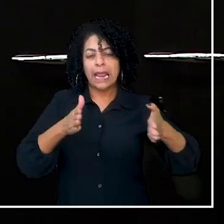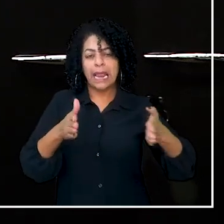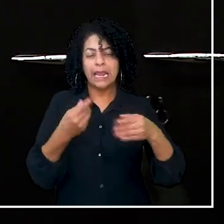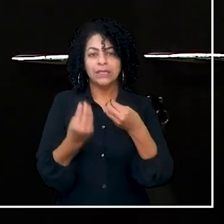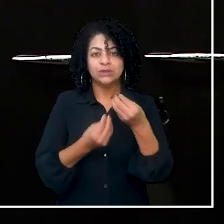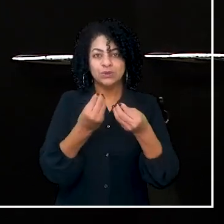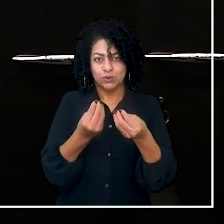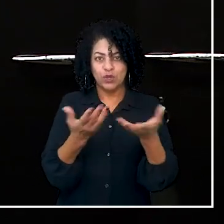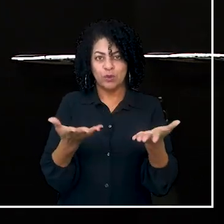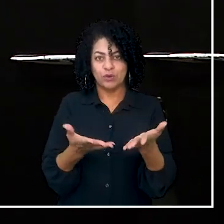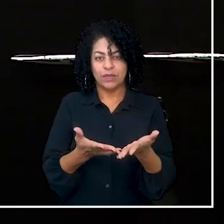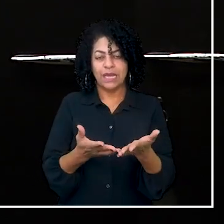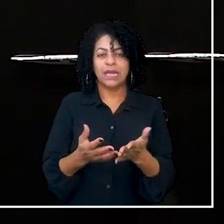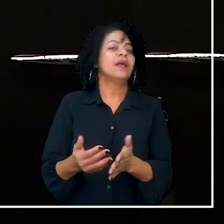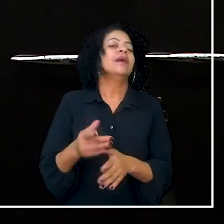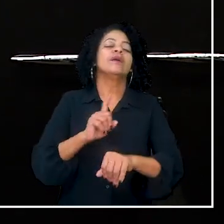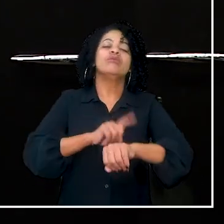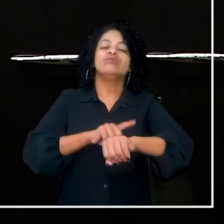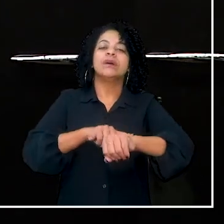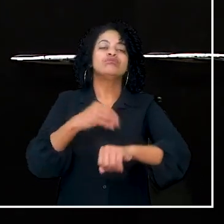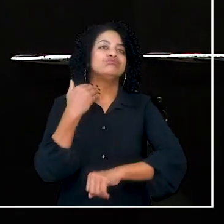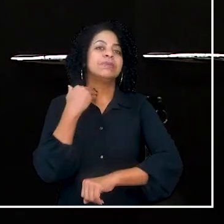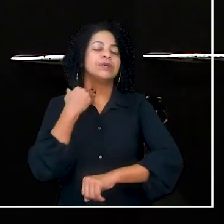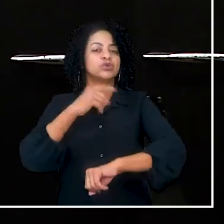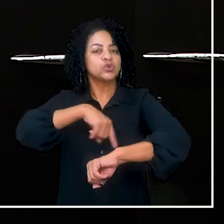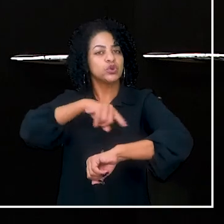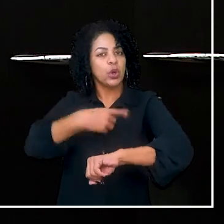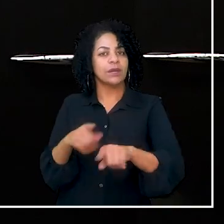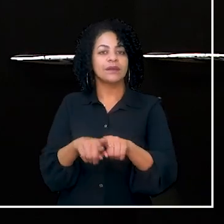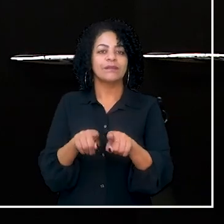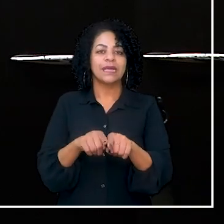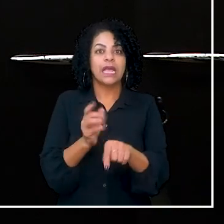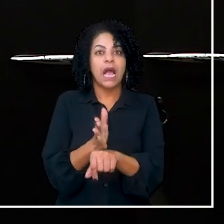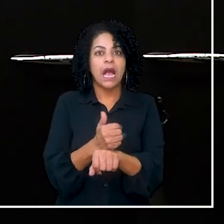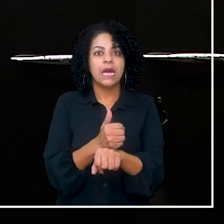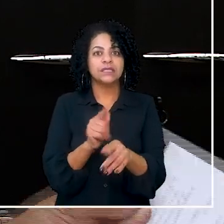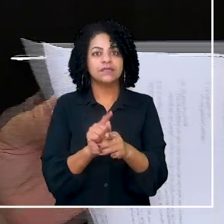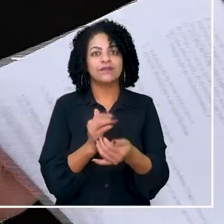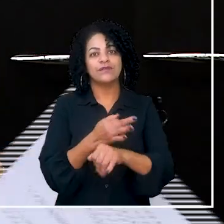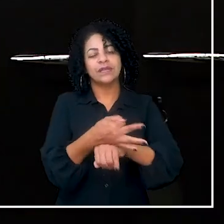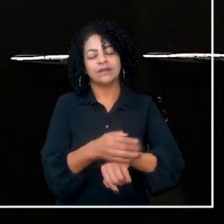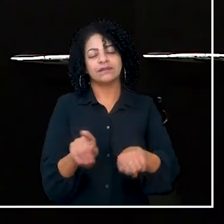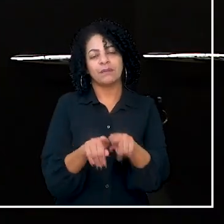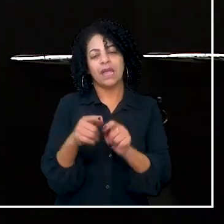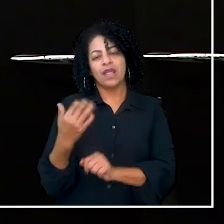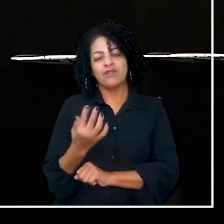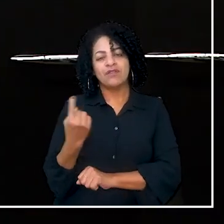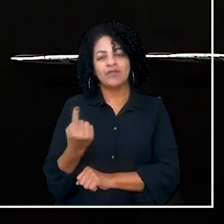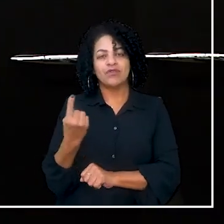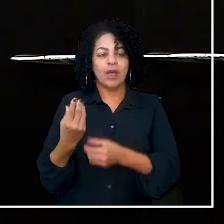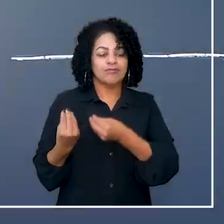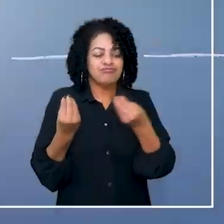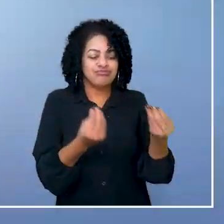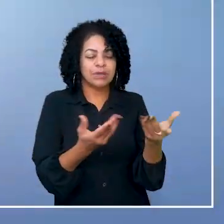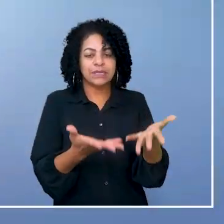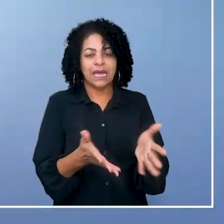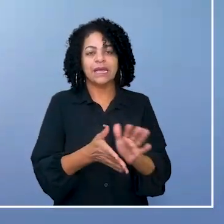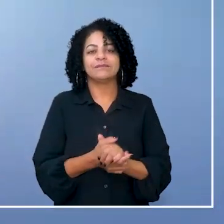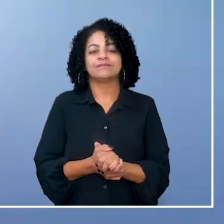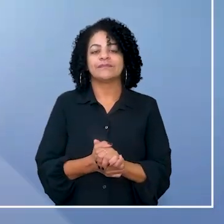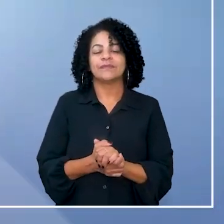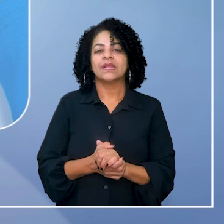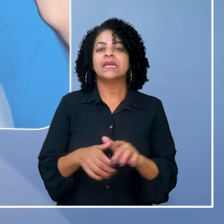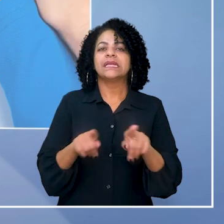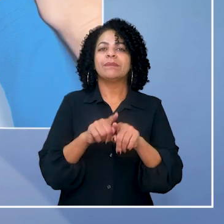compensação de jornada de trabalho por meio de banco de horas. Uma antecipação de férias individuais. A